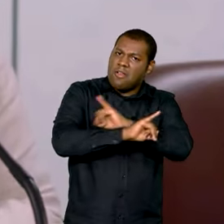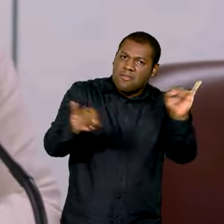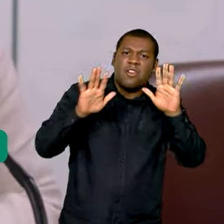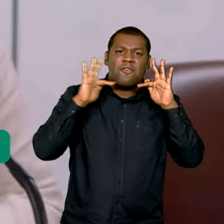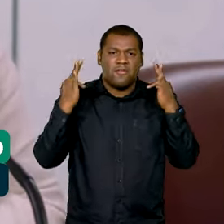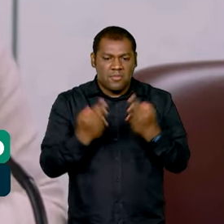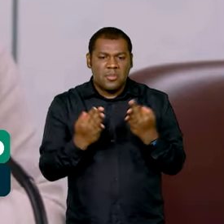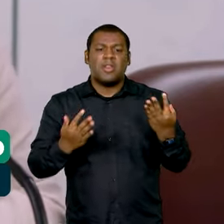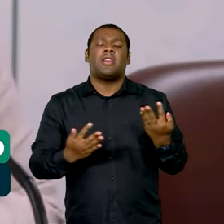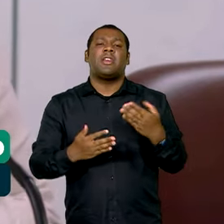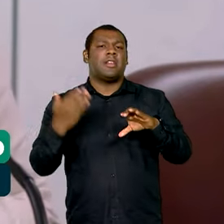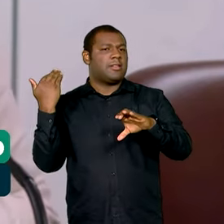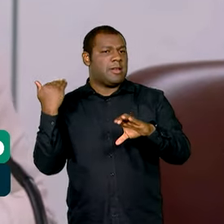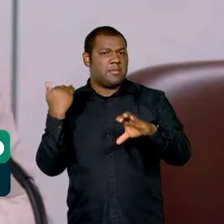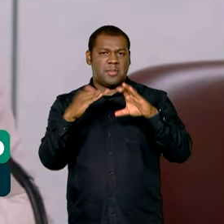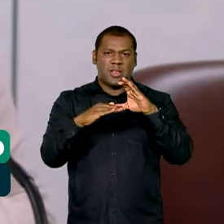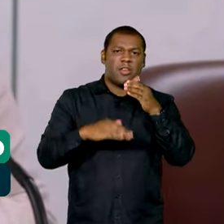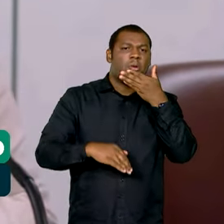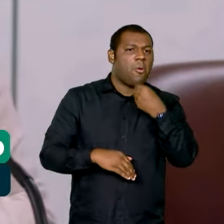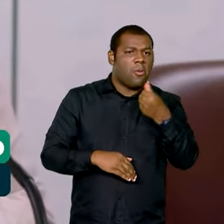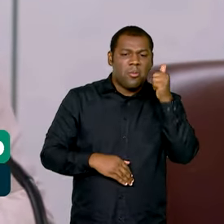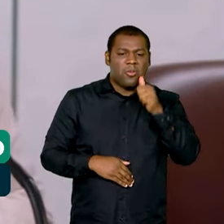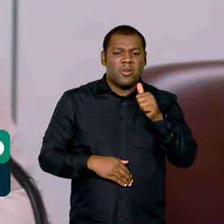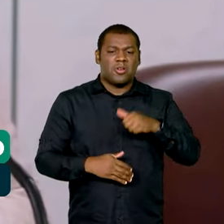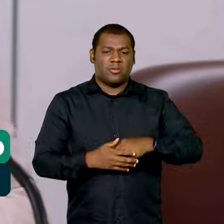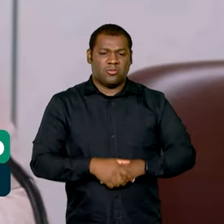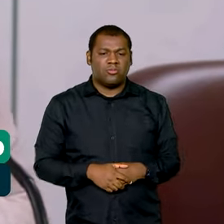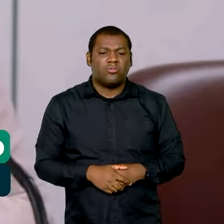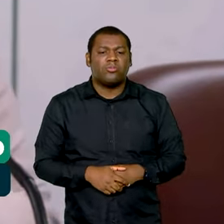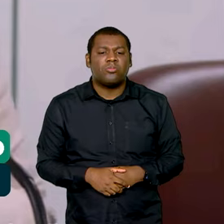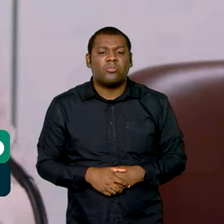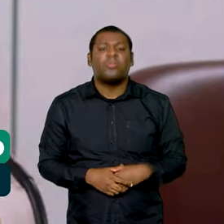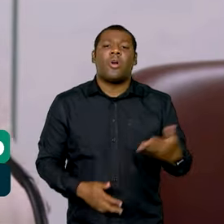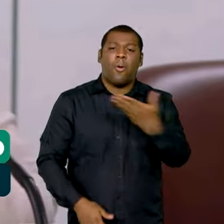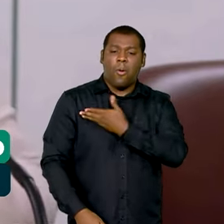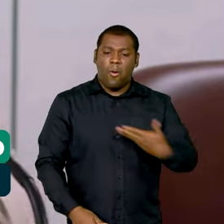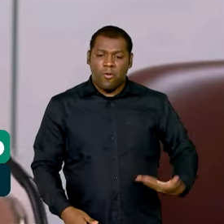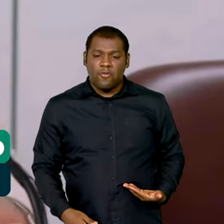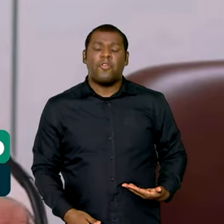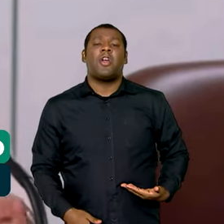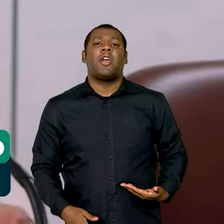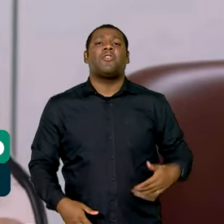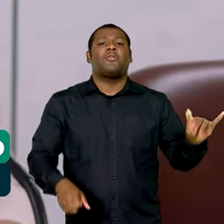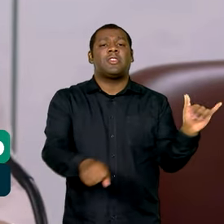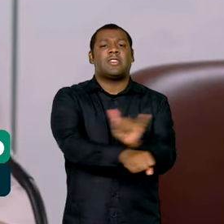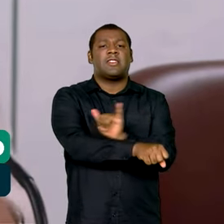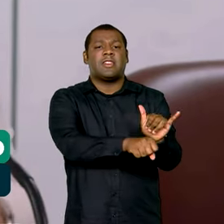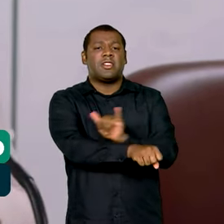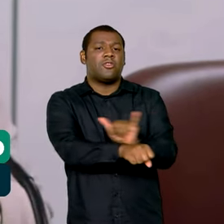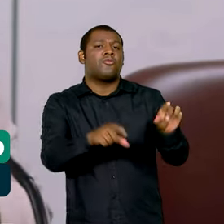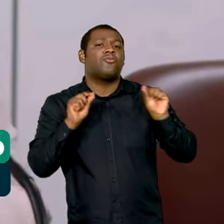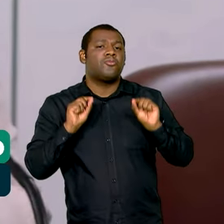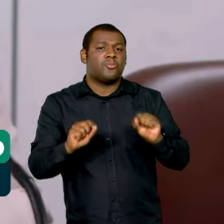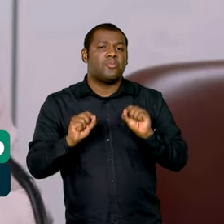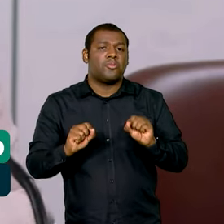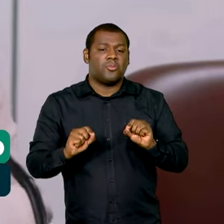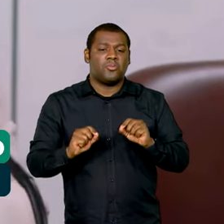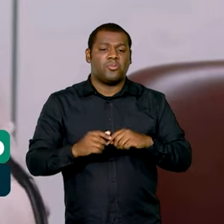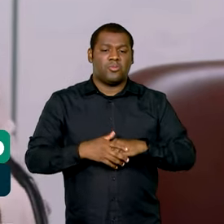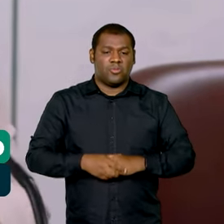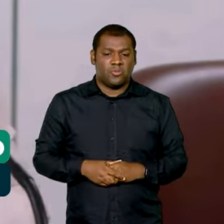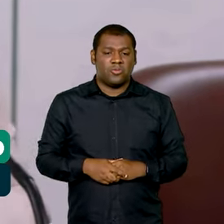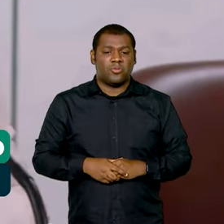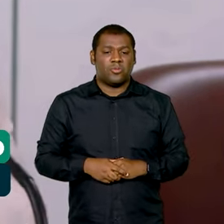mande para homens, mande para as mulheres, porque nós estamos com a iniciativa Brasil Sem Misoginia. Nós precisamos fazer